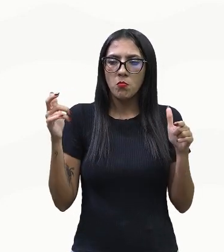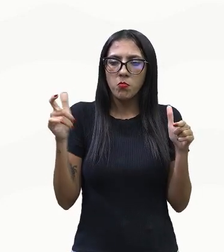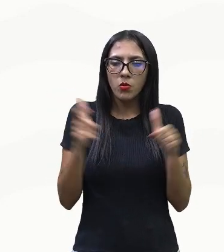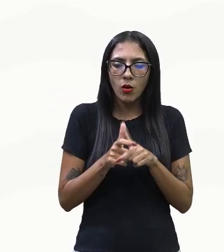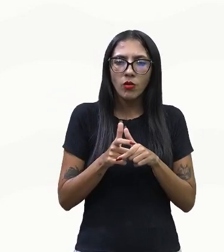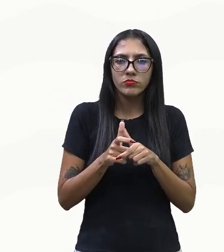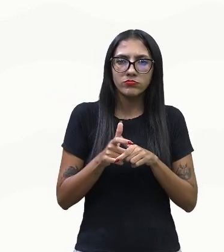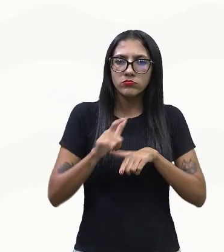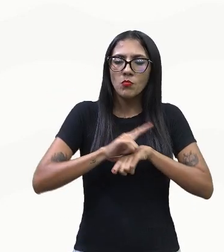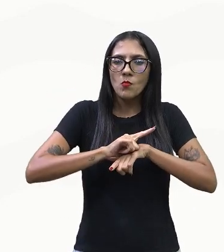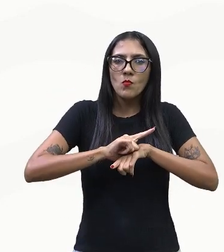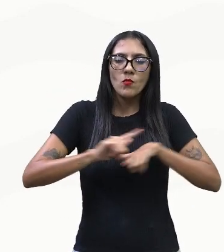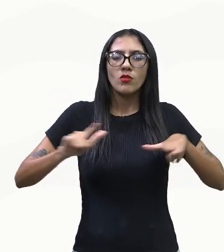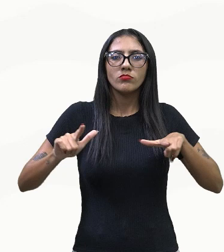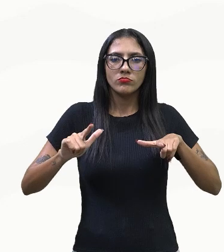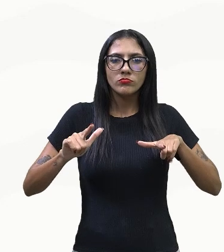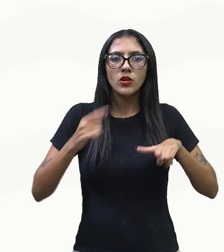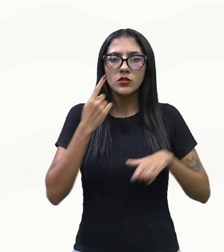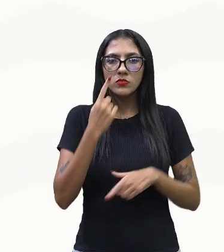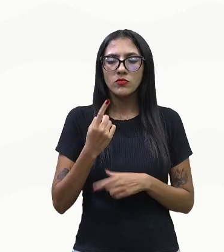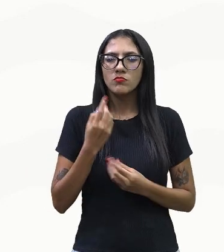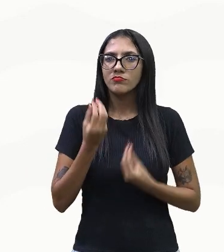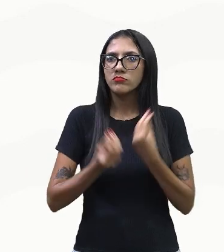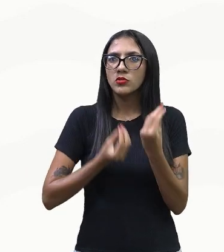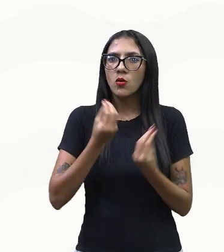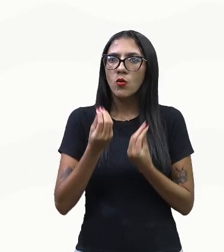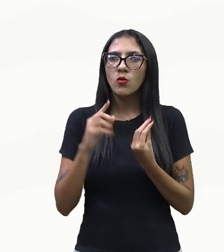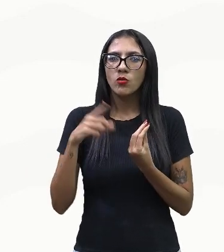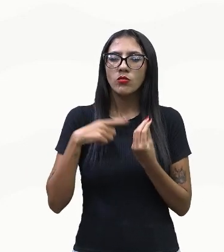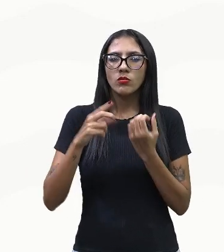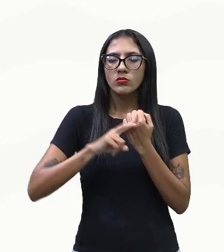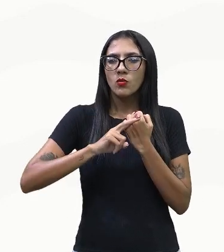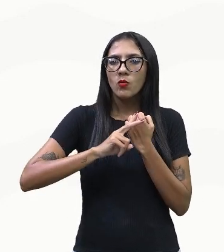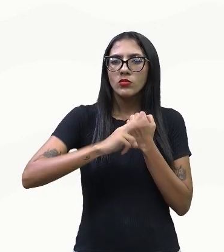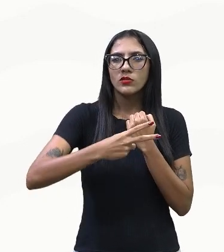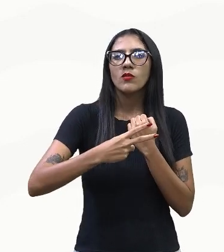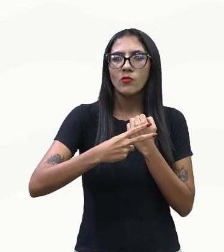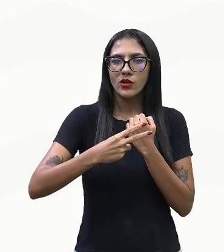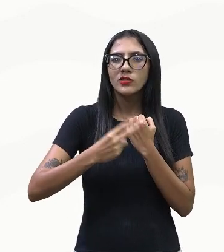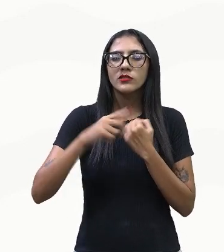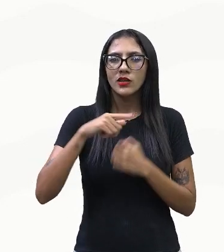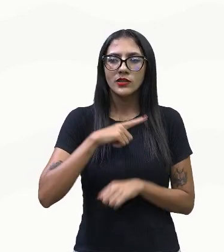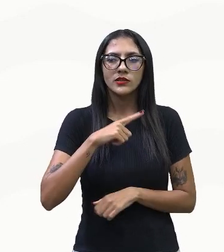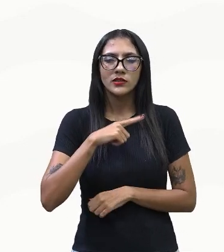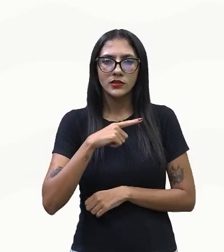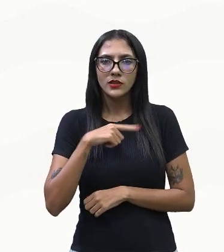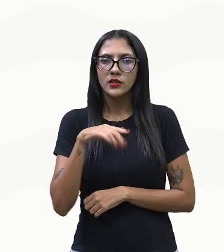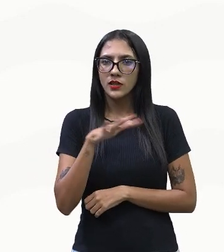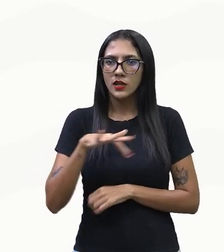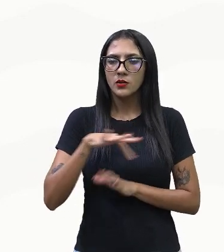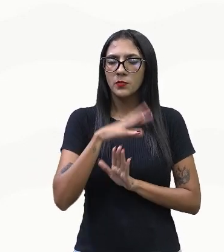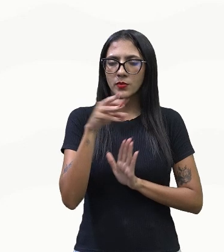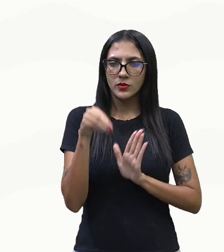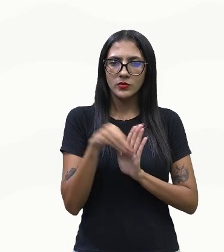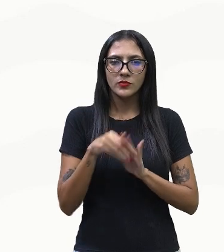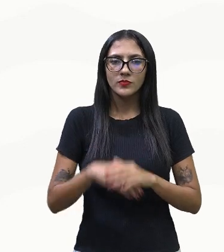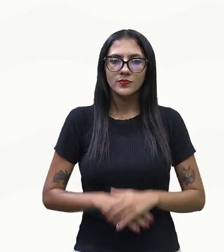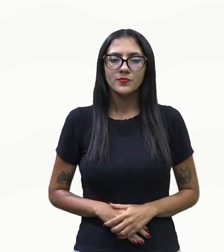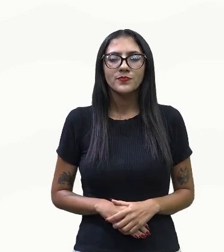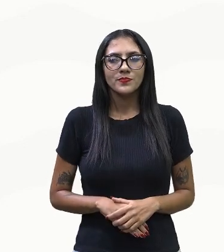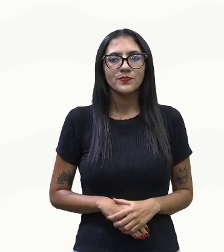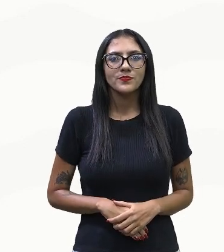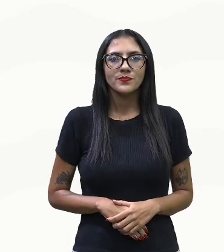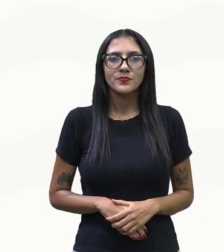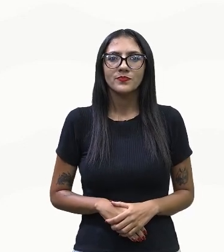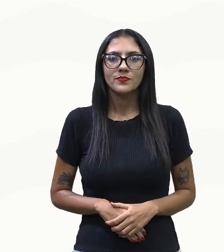do impacto ambiental que esse desmatamento está causando na região amazônica, professora. Exatamente.